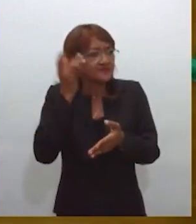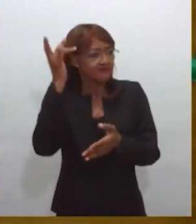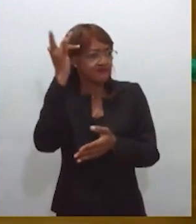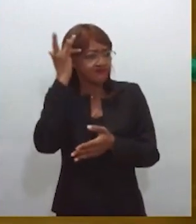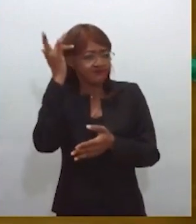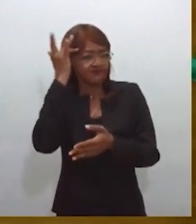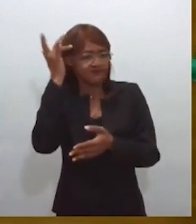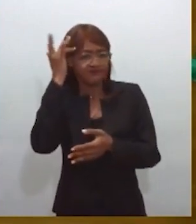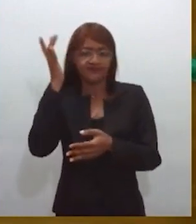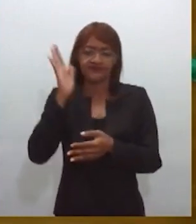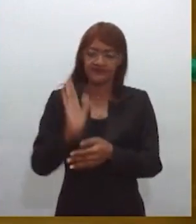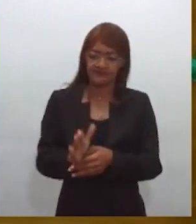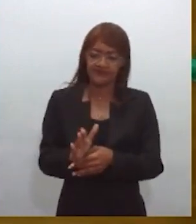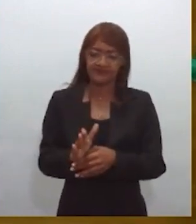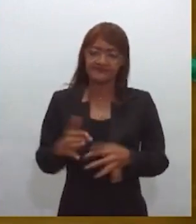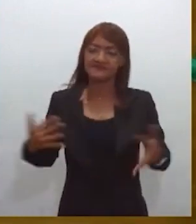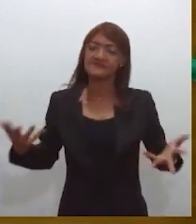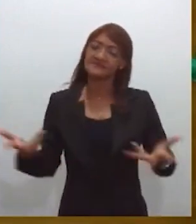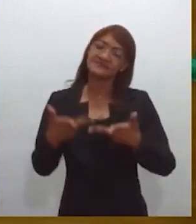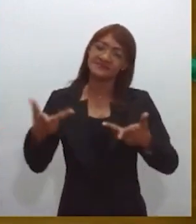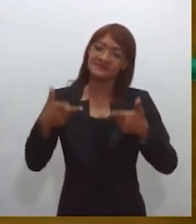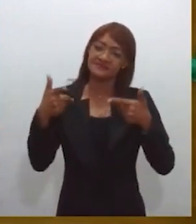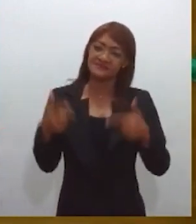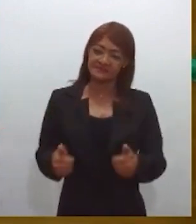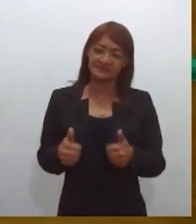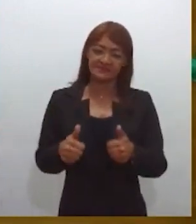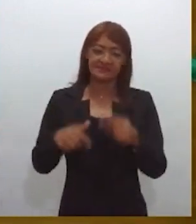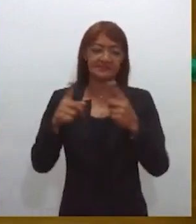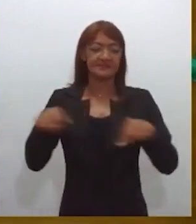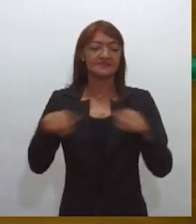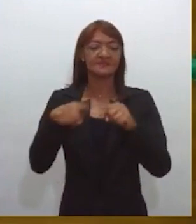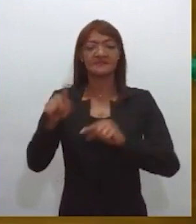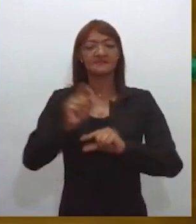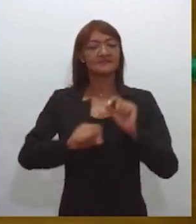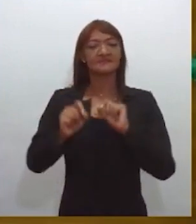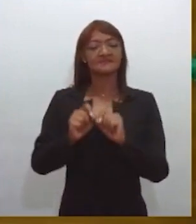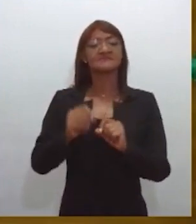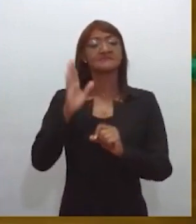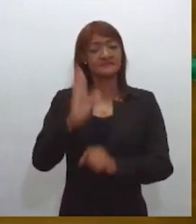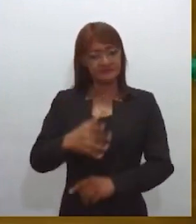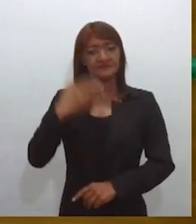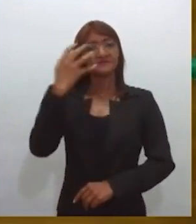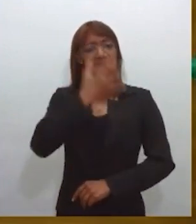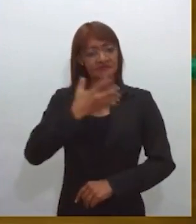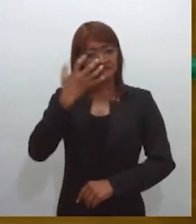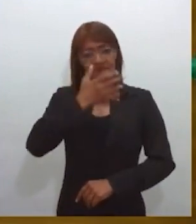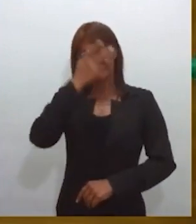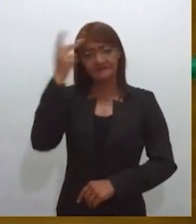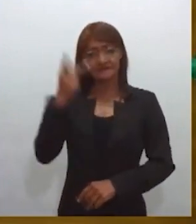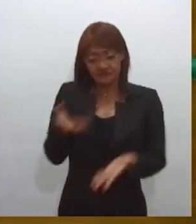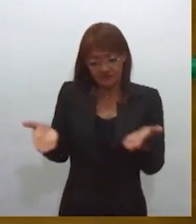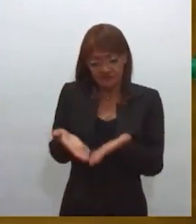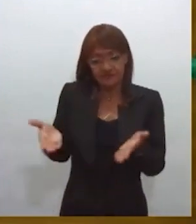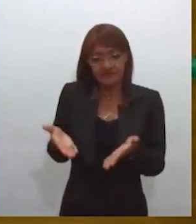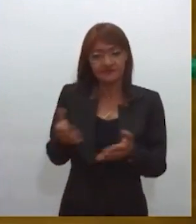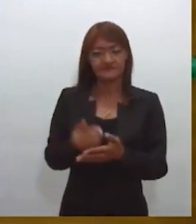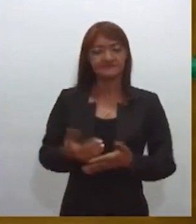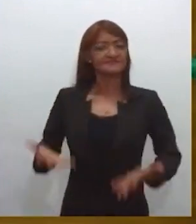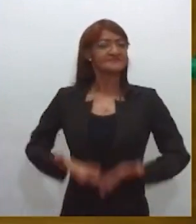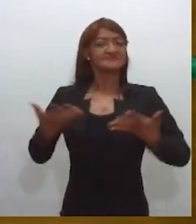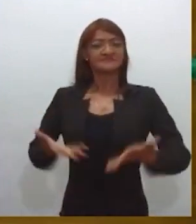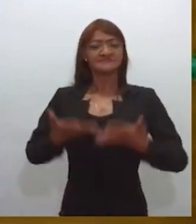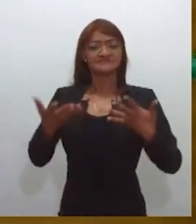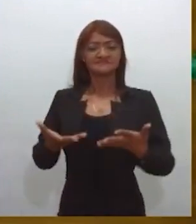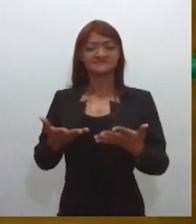vigorosa, com canções antigas que são cantadas por pessoas da nova geração, com vigor, com a interpretação, com a